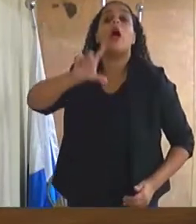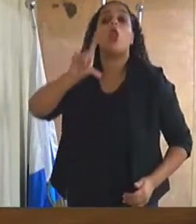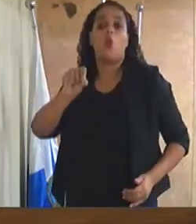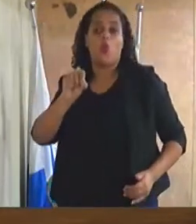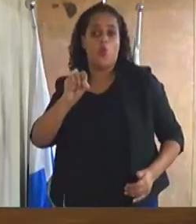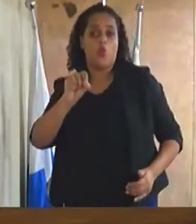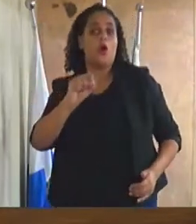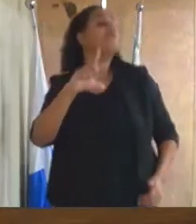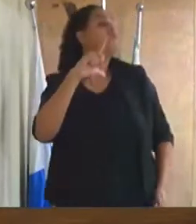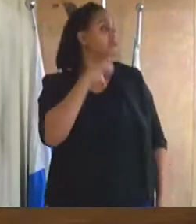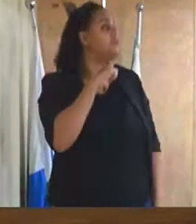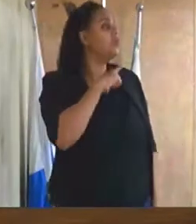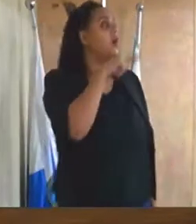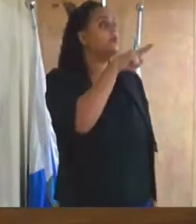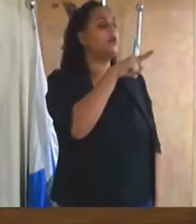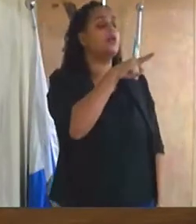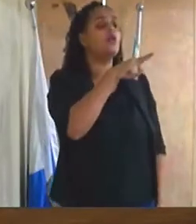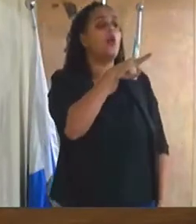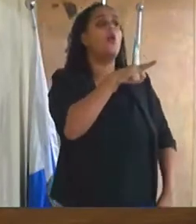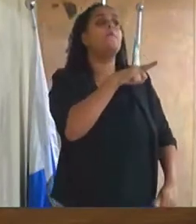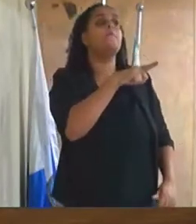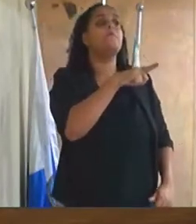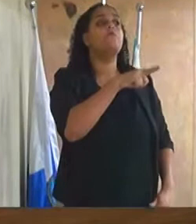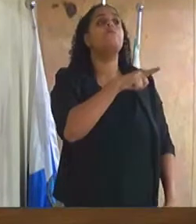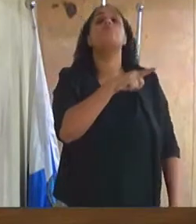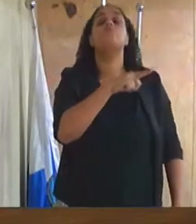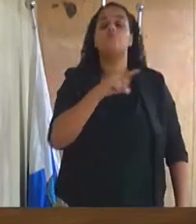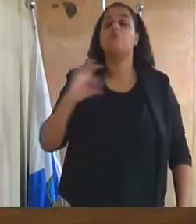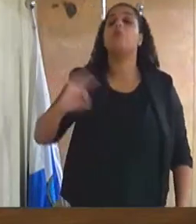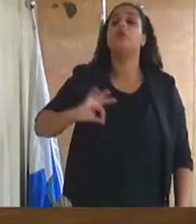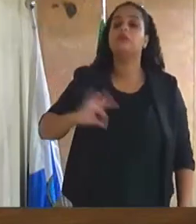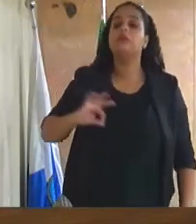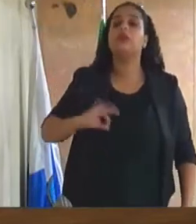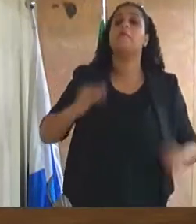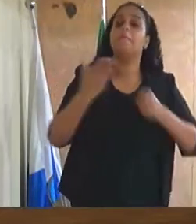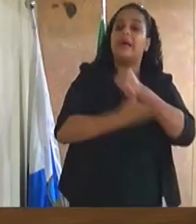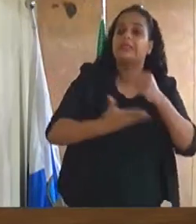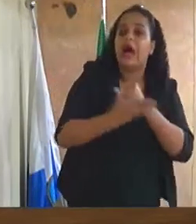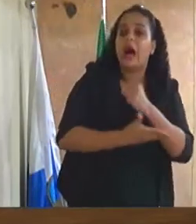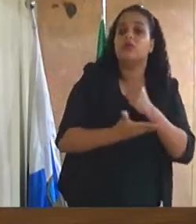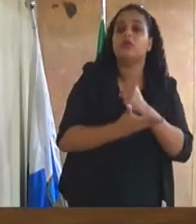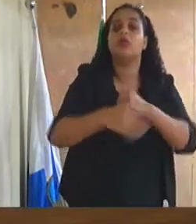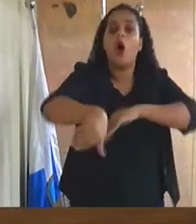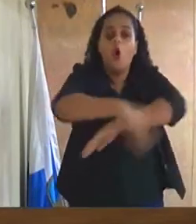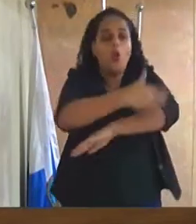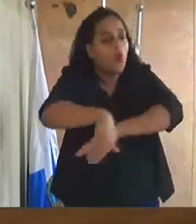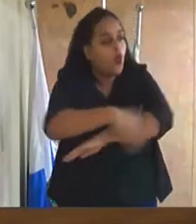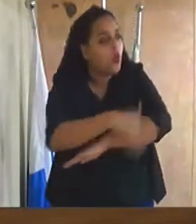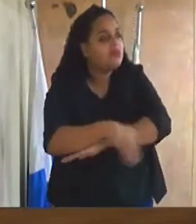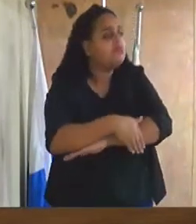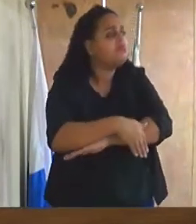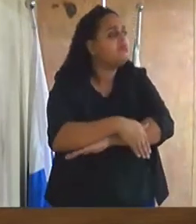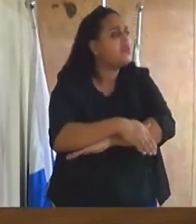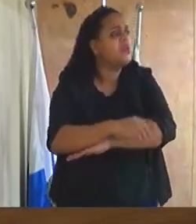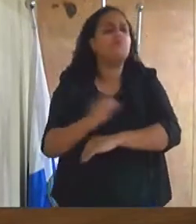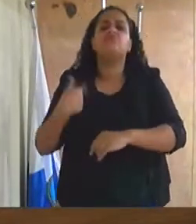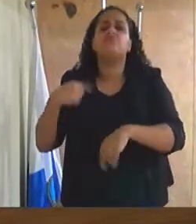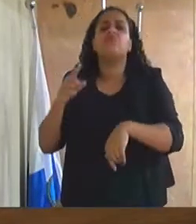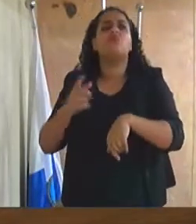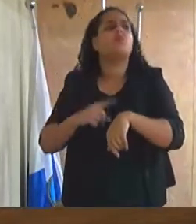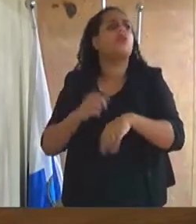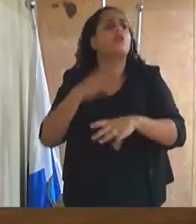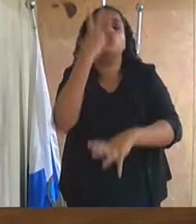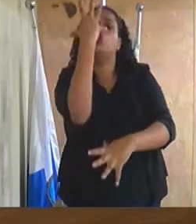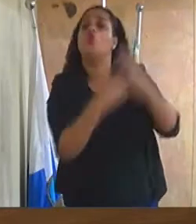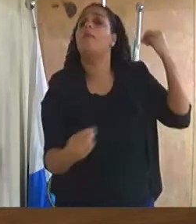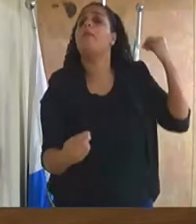polícias baseadas nas ruas e foi uma tranquilidade. De uma hora para outra, sumiu os